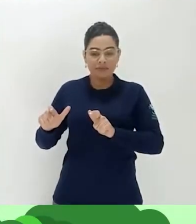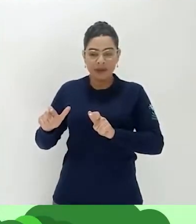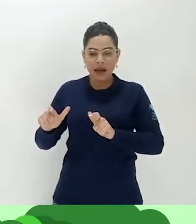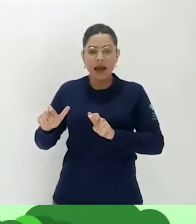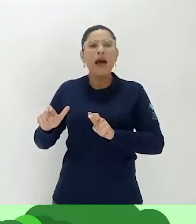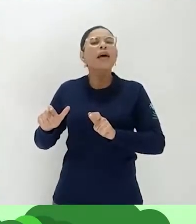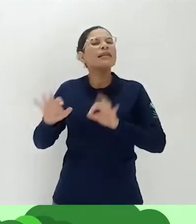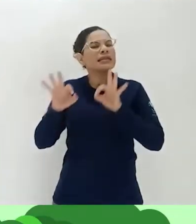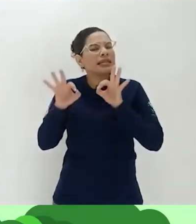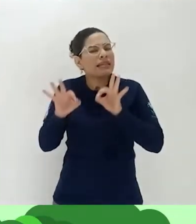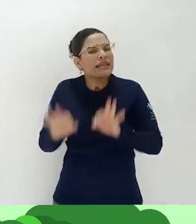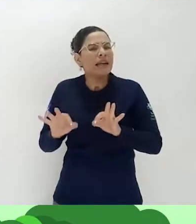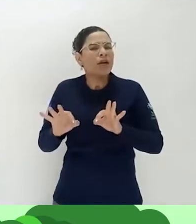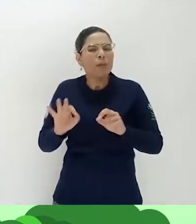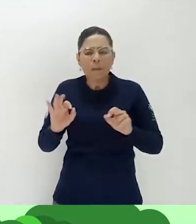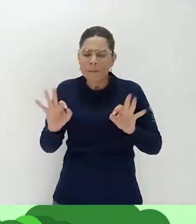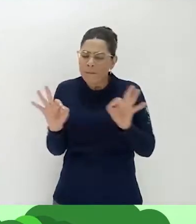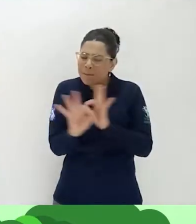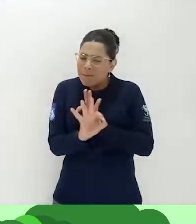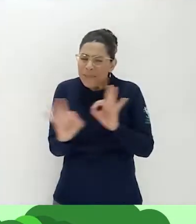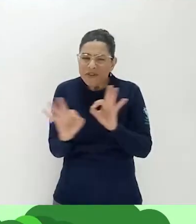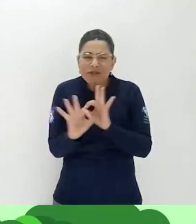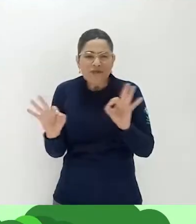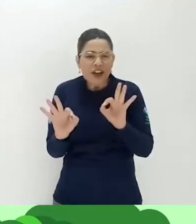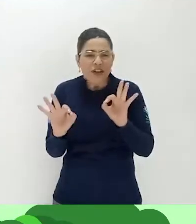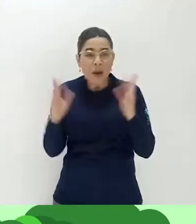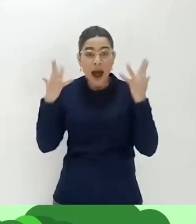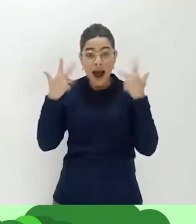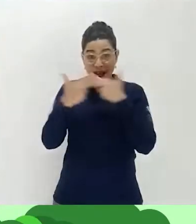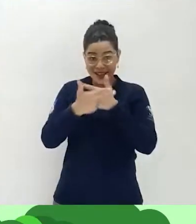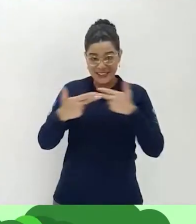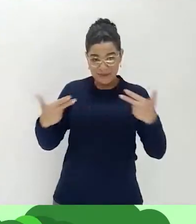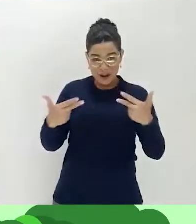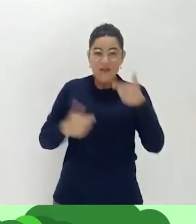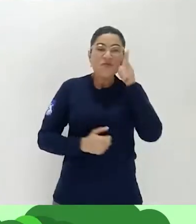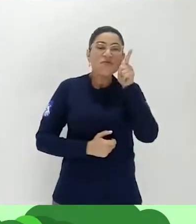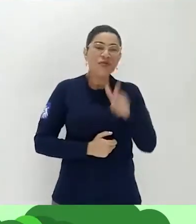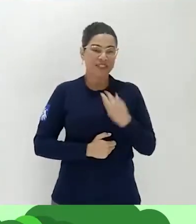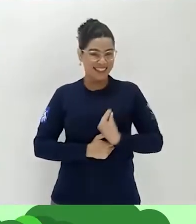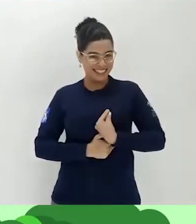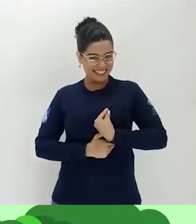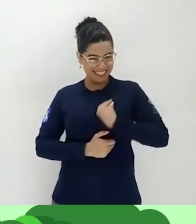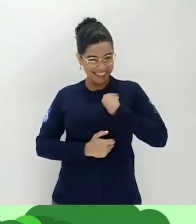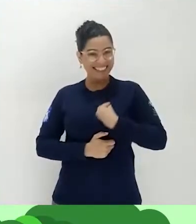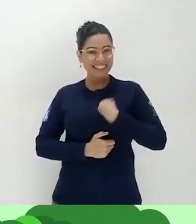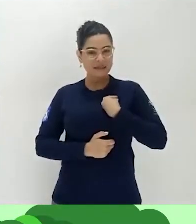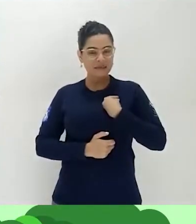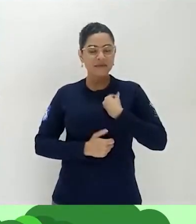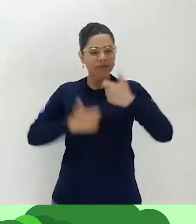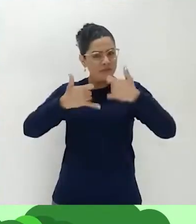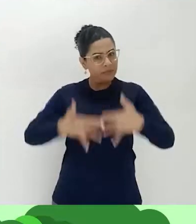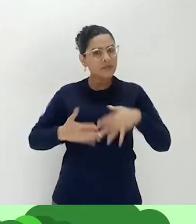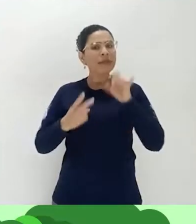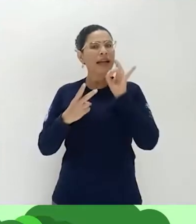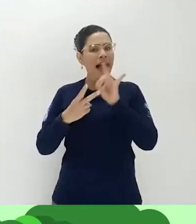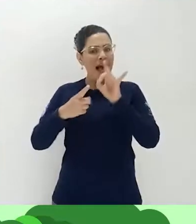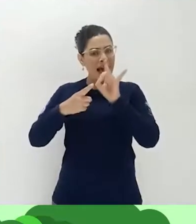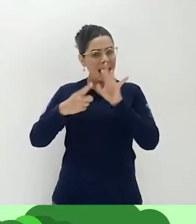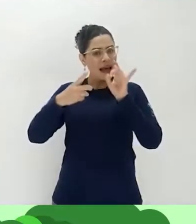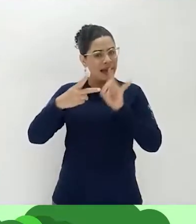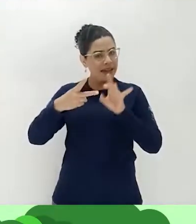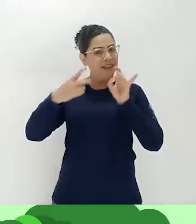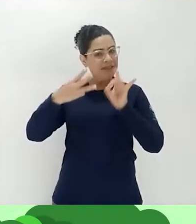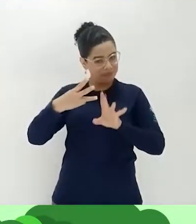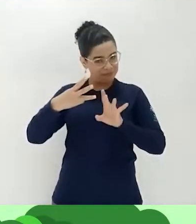ideais, as condições certinhas ali para que os animais sobrevivam. Vamos falar de cada um deles? Pelo menos um pouquinho?